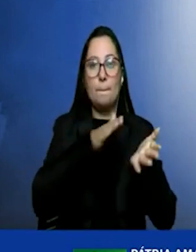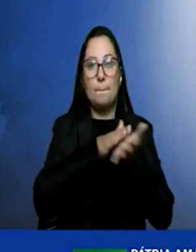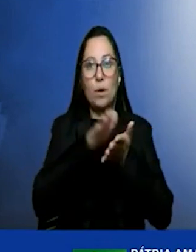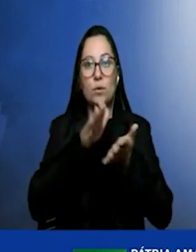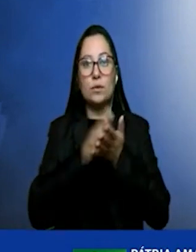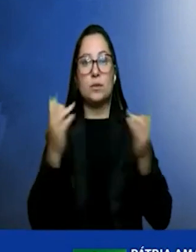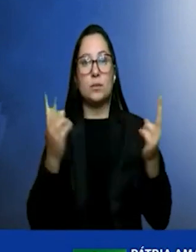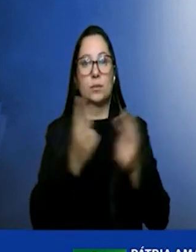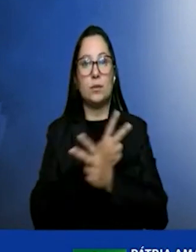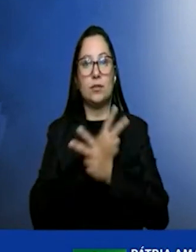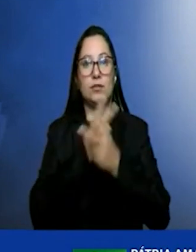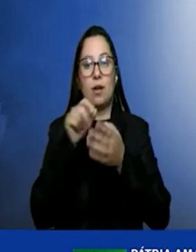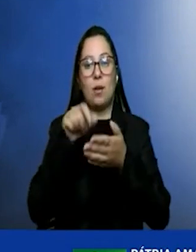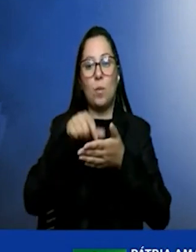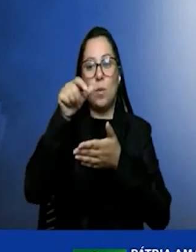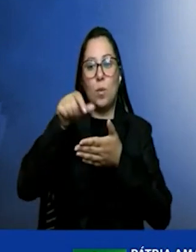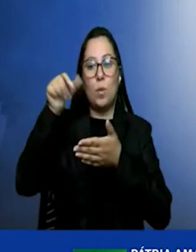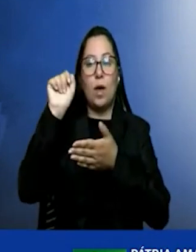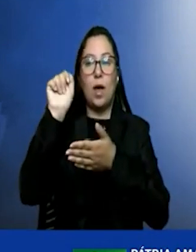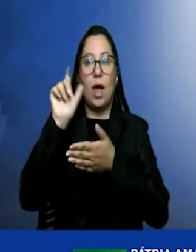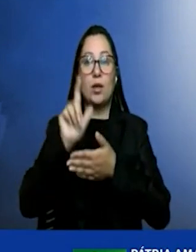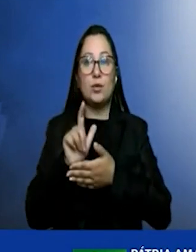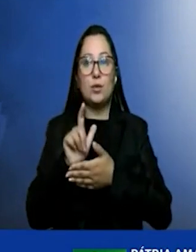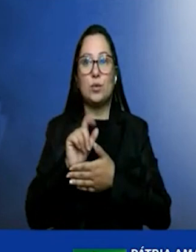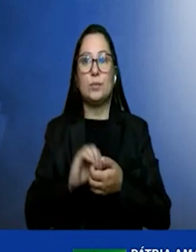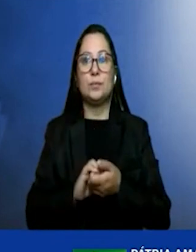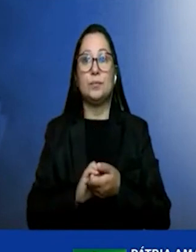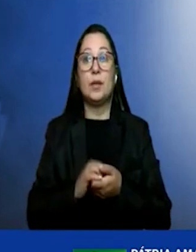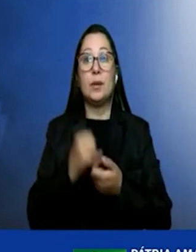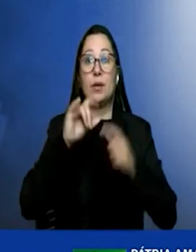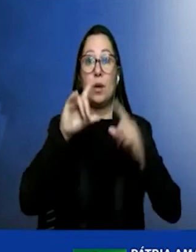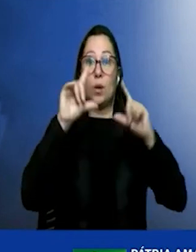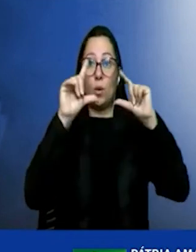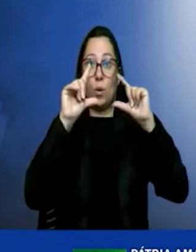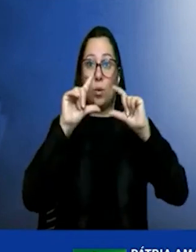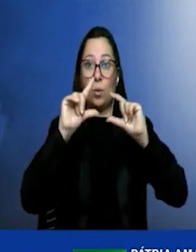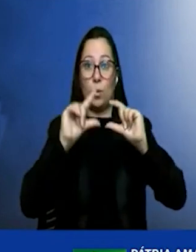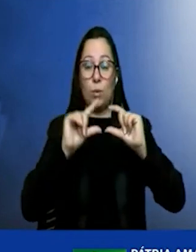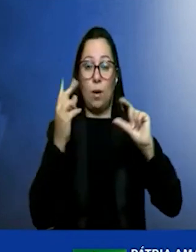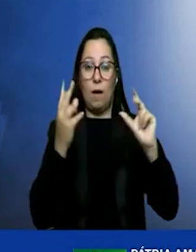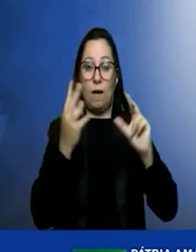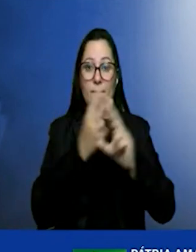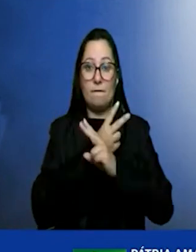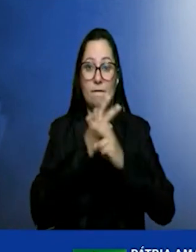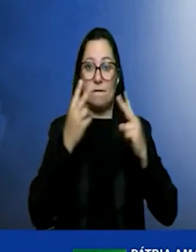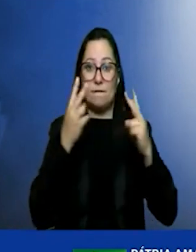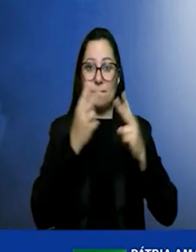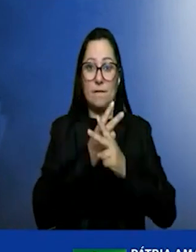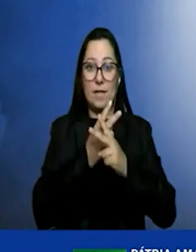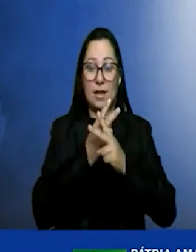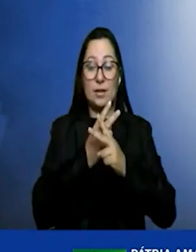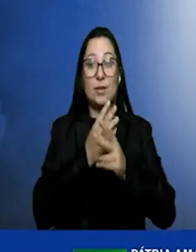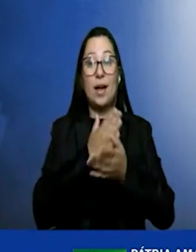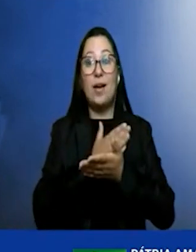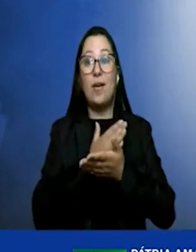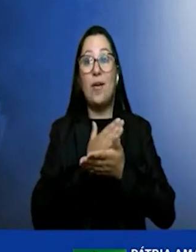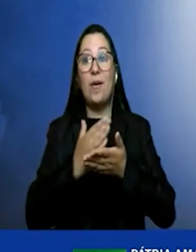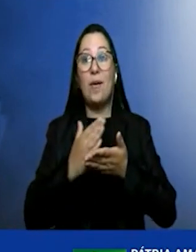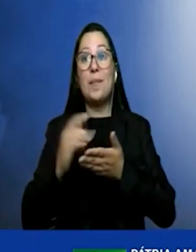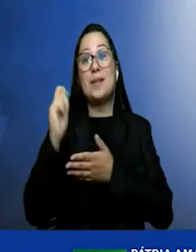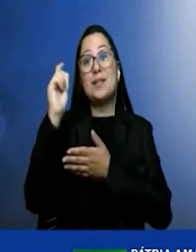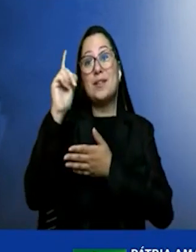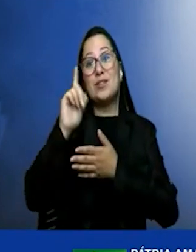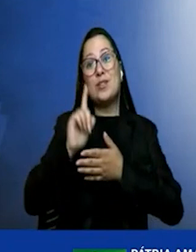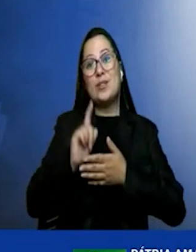azuis, então quando reduz a produção de energia eólica durante o dia surge a produção de energia solar